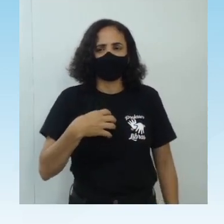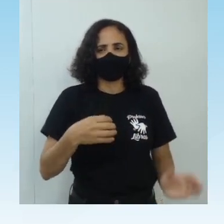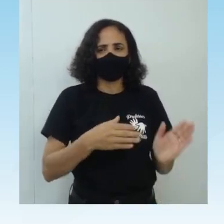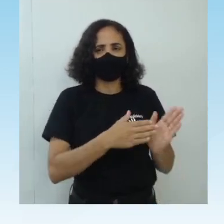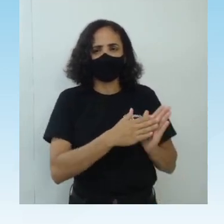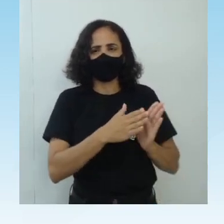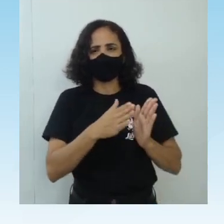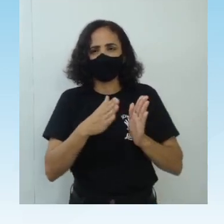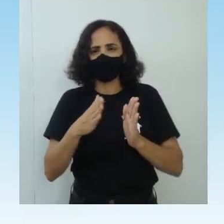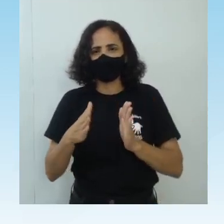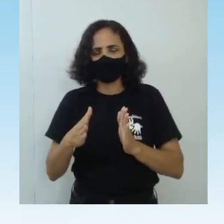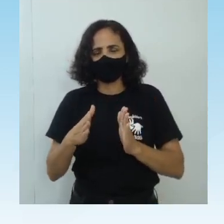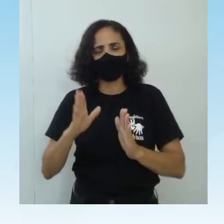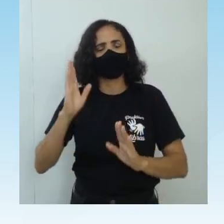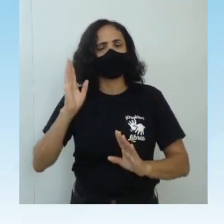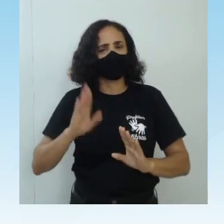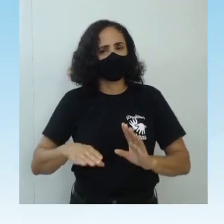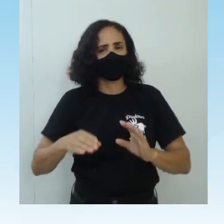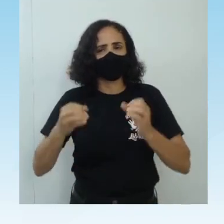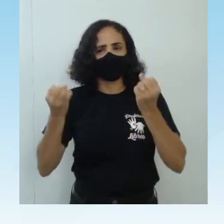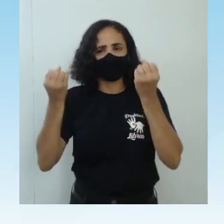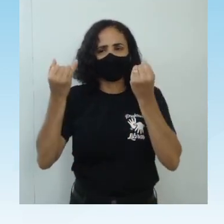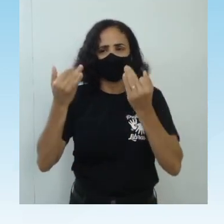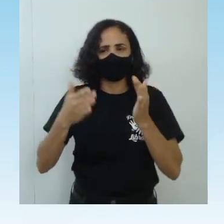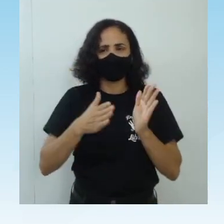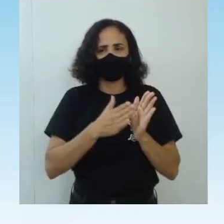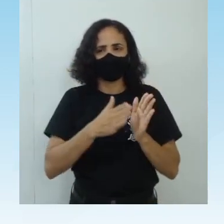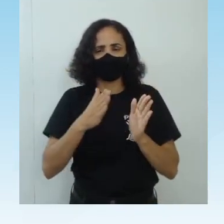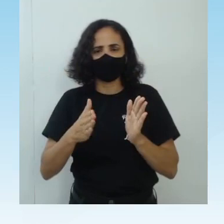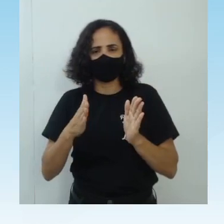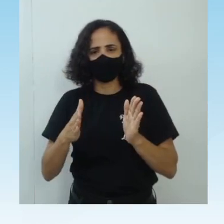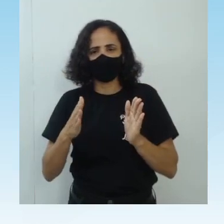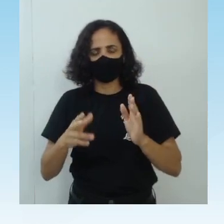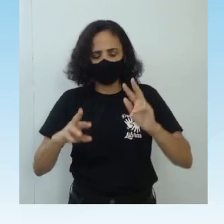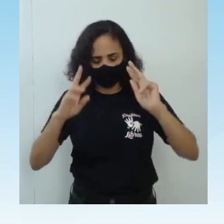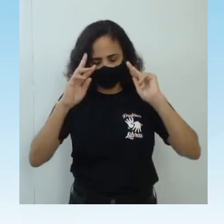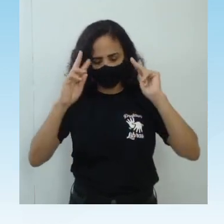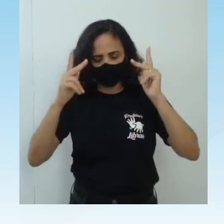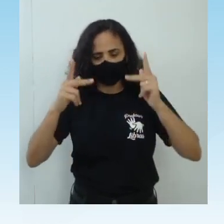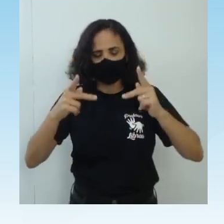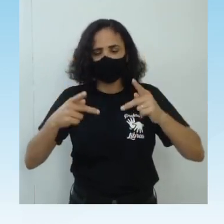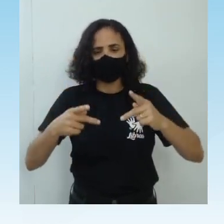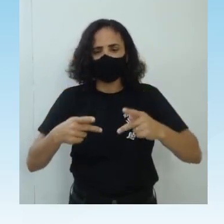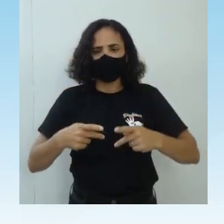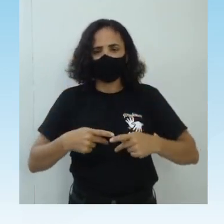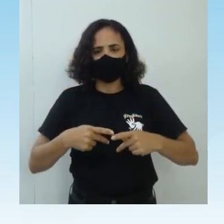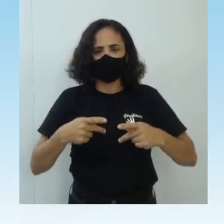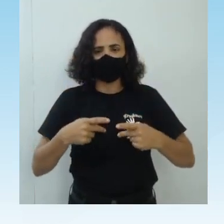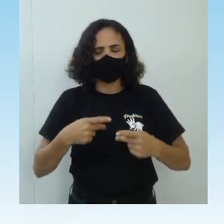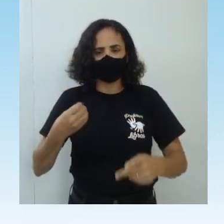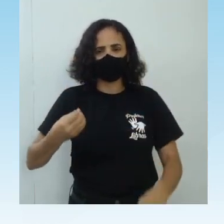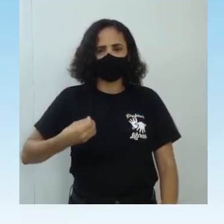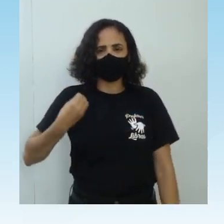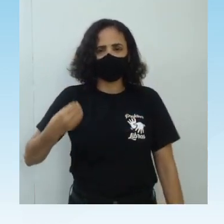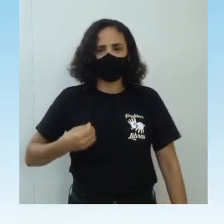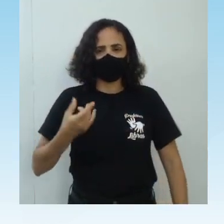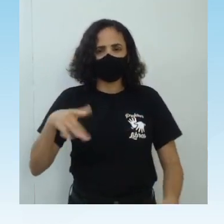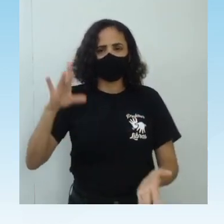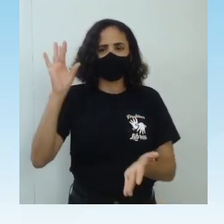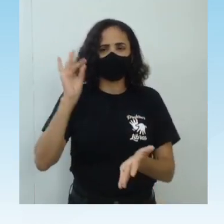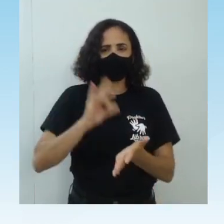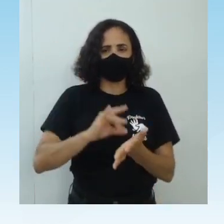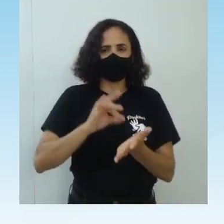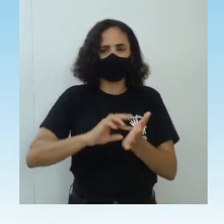a questão do poeta, da narrativa, etc, de um homem situar-se no mundo e na realidade vivida, dando